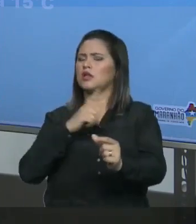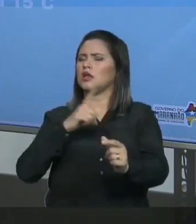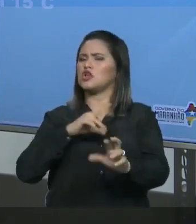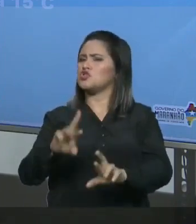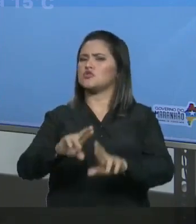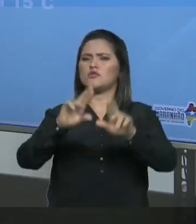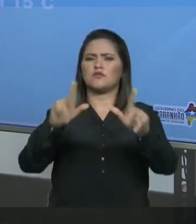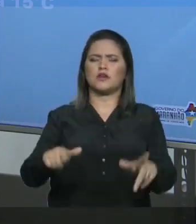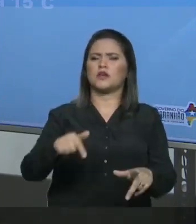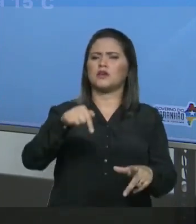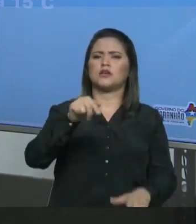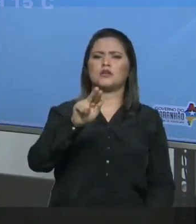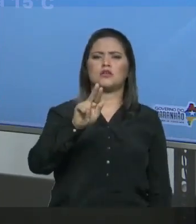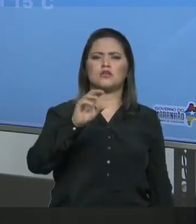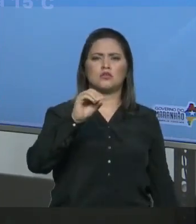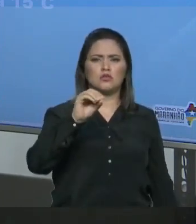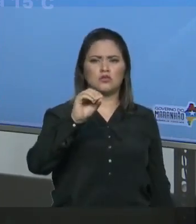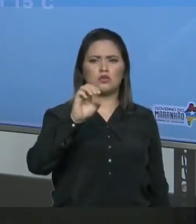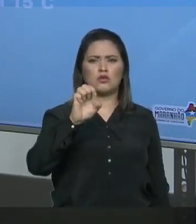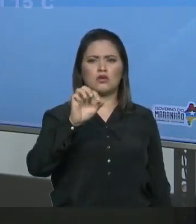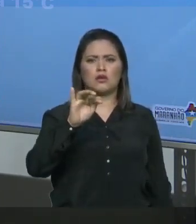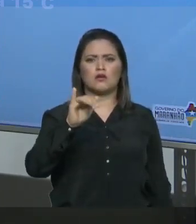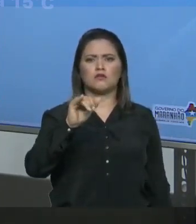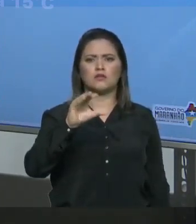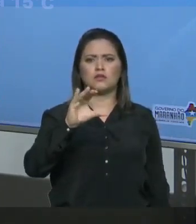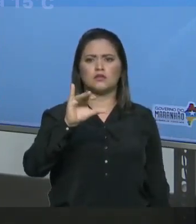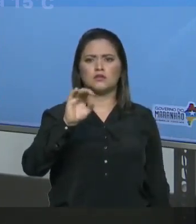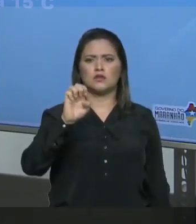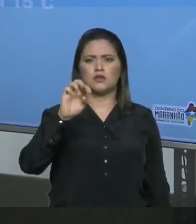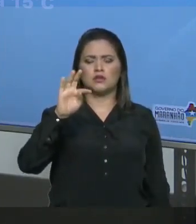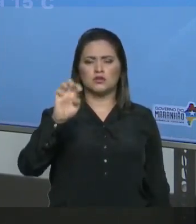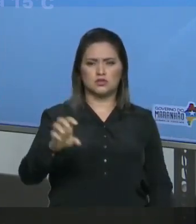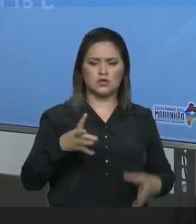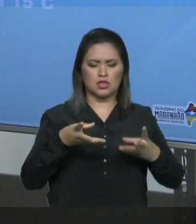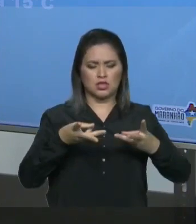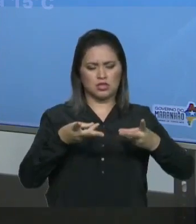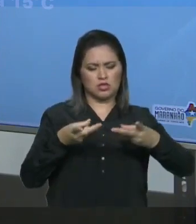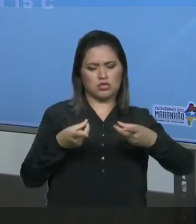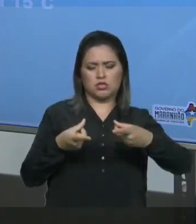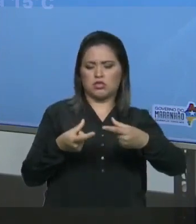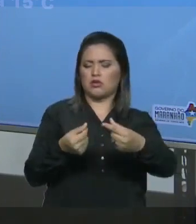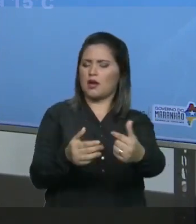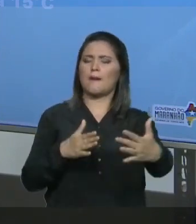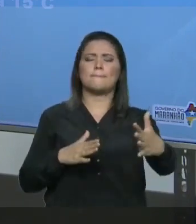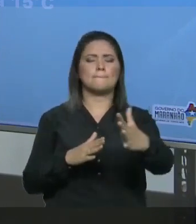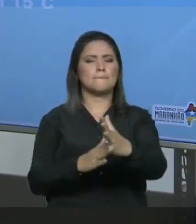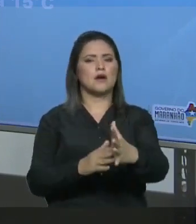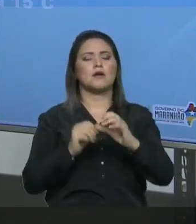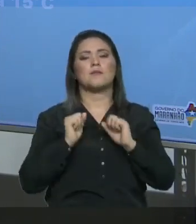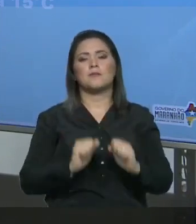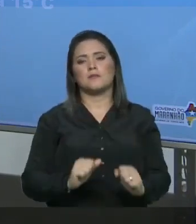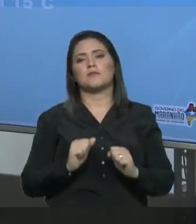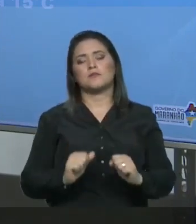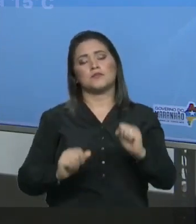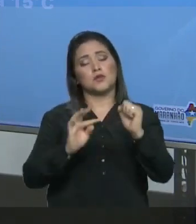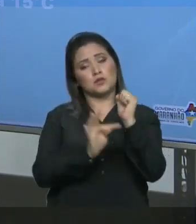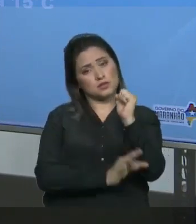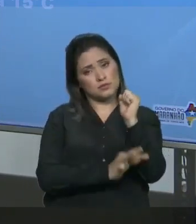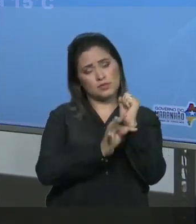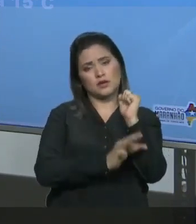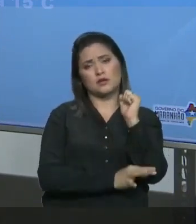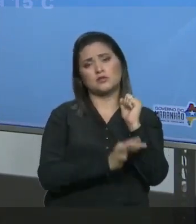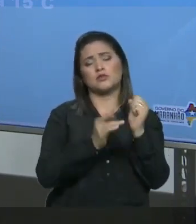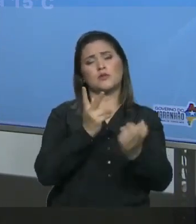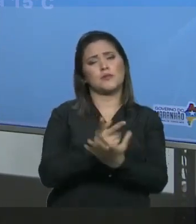solubilidade Medido experimentalmente Indicando Numa determinada temperatura Qual é a quantidade máxima